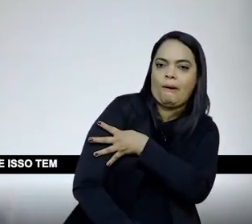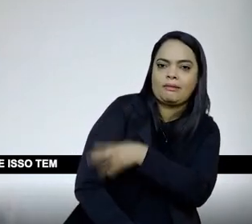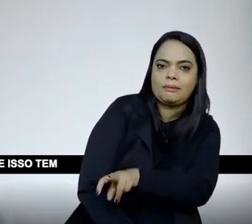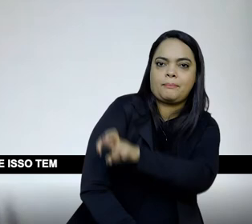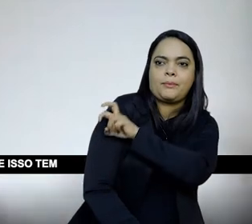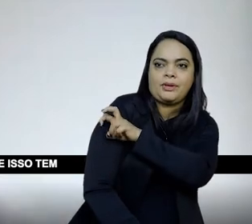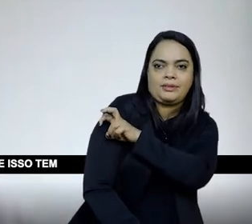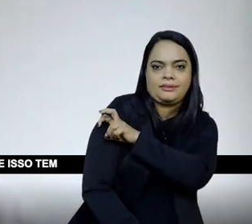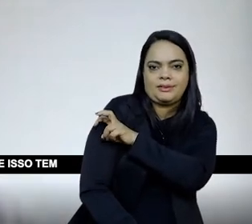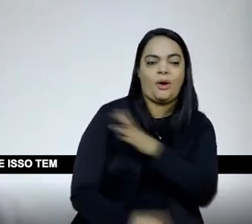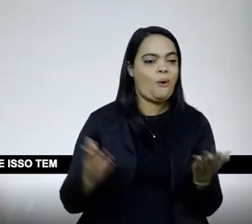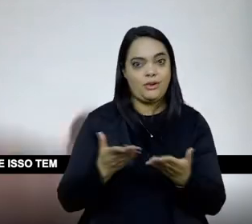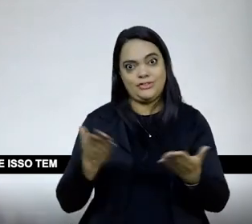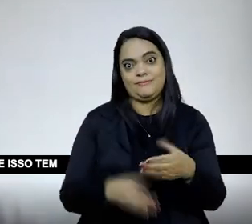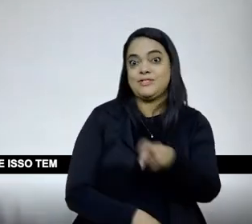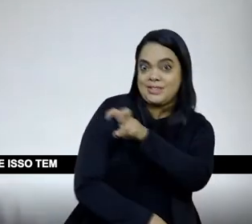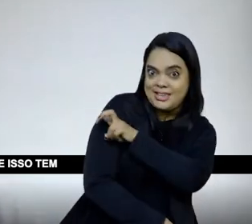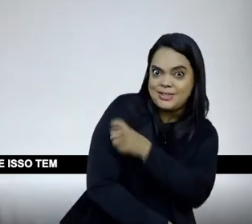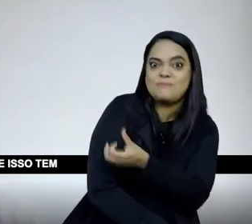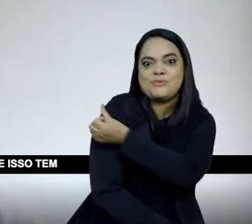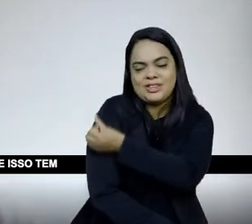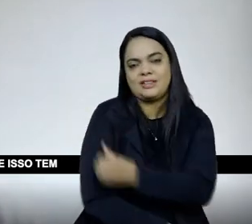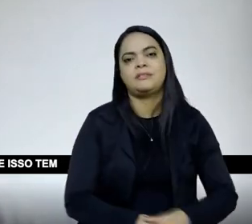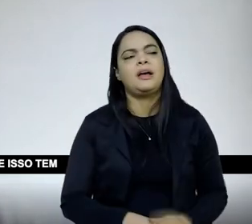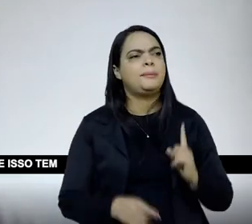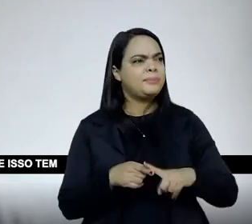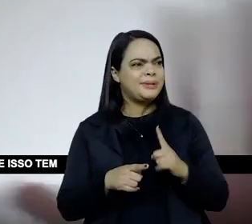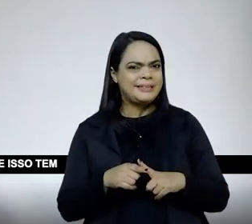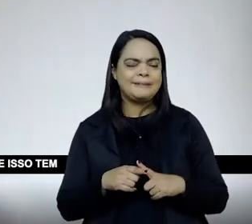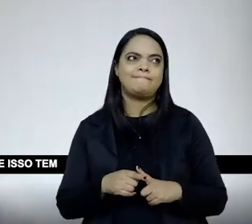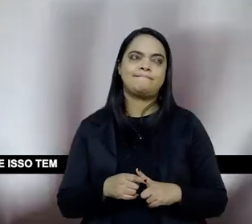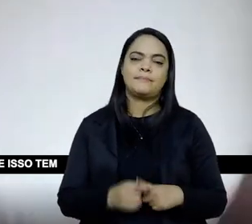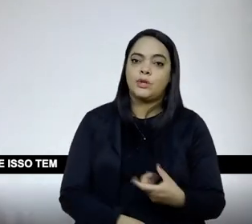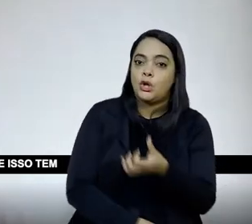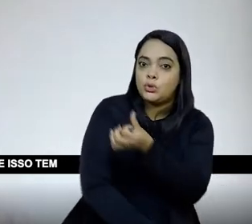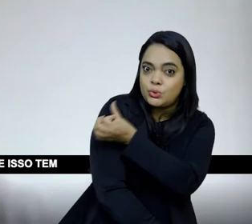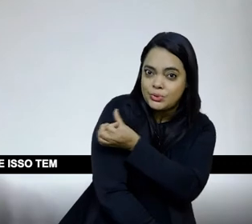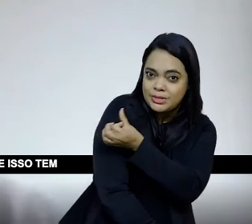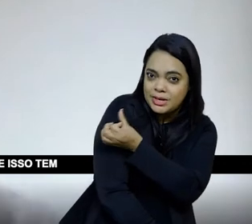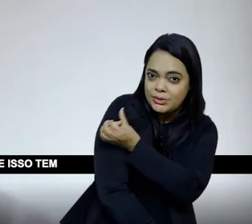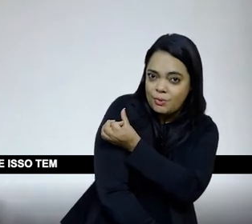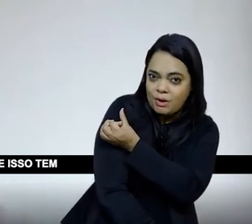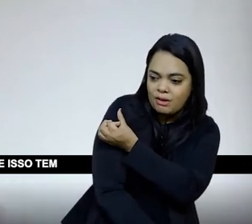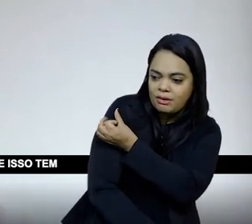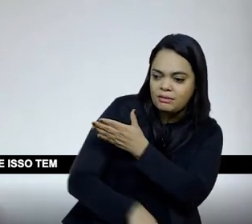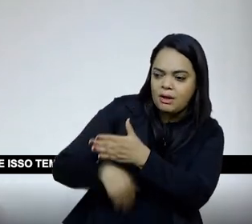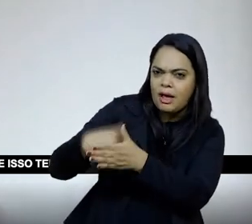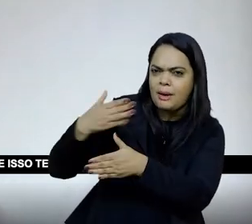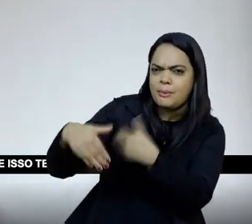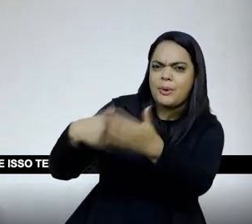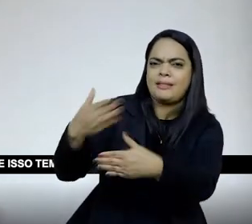quinto para o sexto ano, então, porque do sexto ano para frente, até o secundário, é uma mesma cultura,